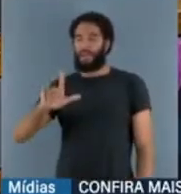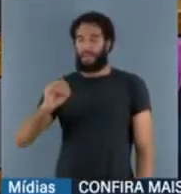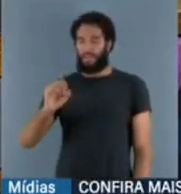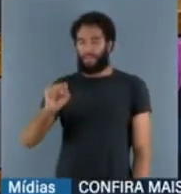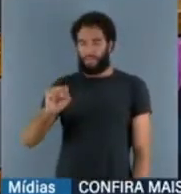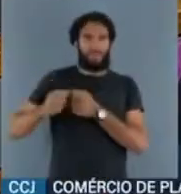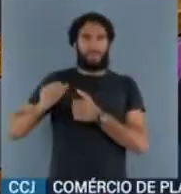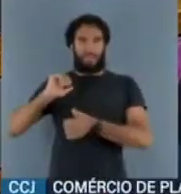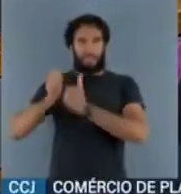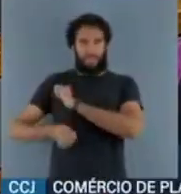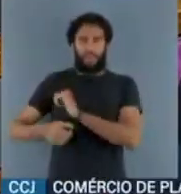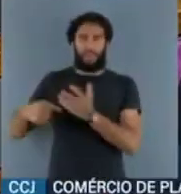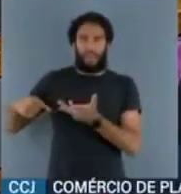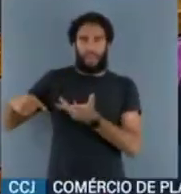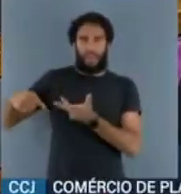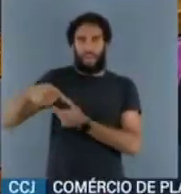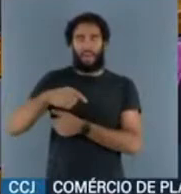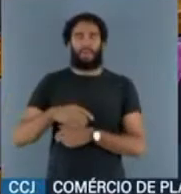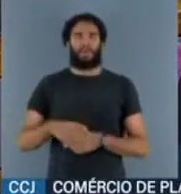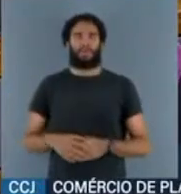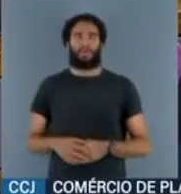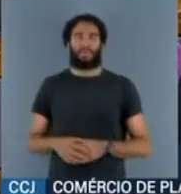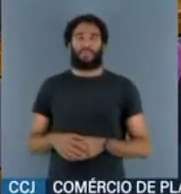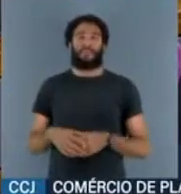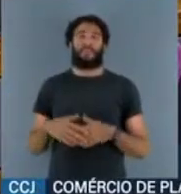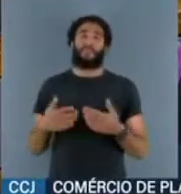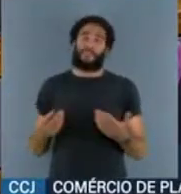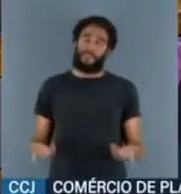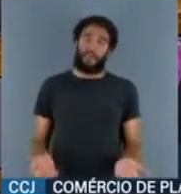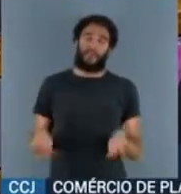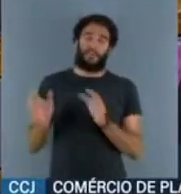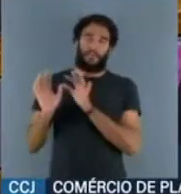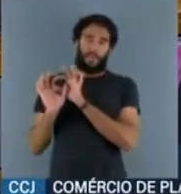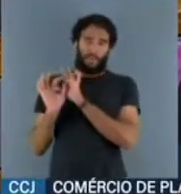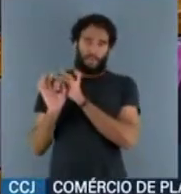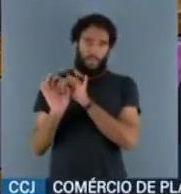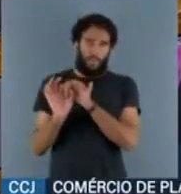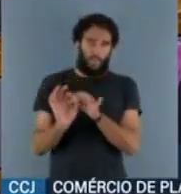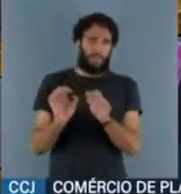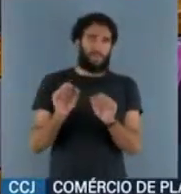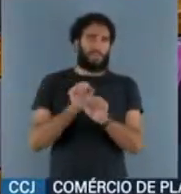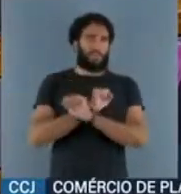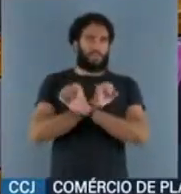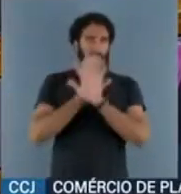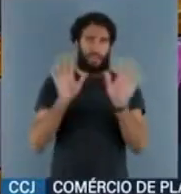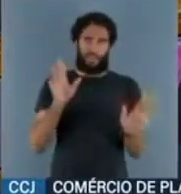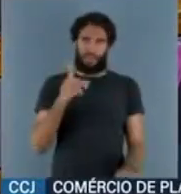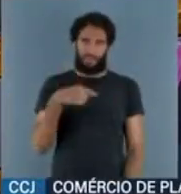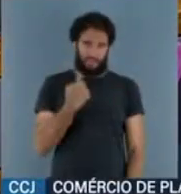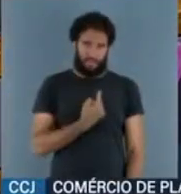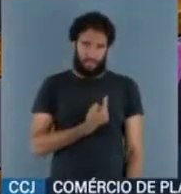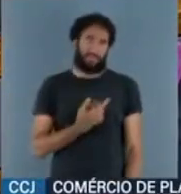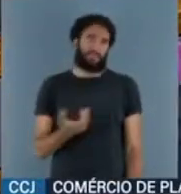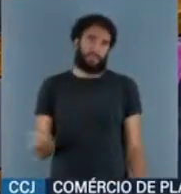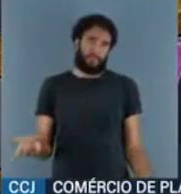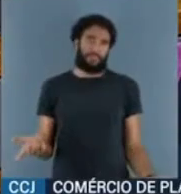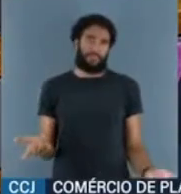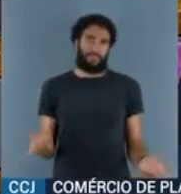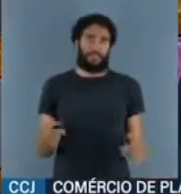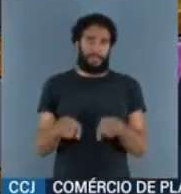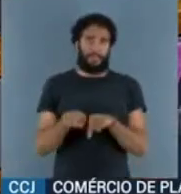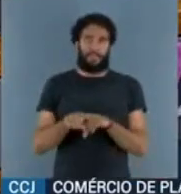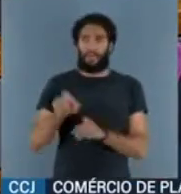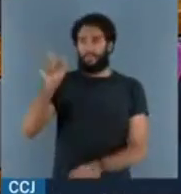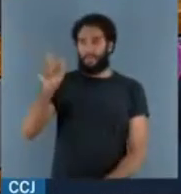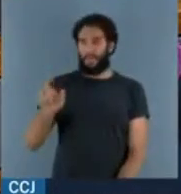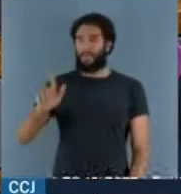procurador. Então, o que vai ficando claro para nós aqui, e obviamente que o Jair Dias virá